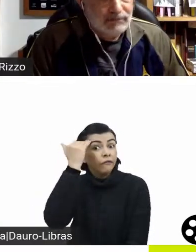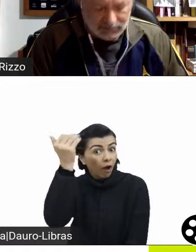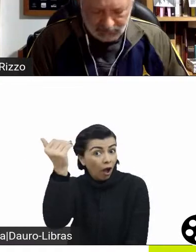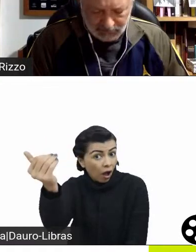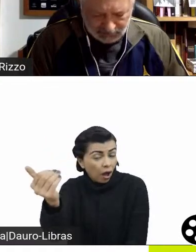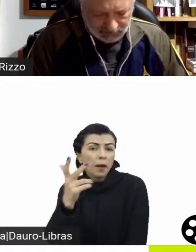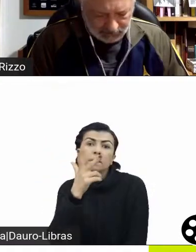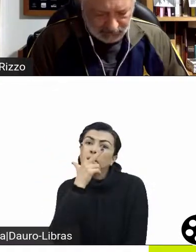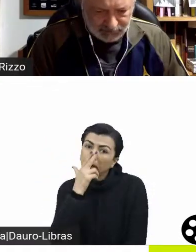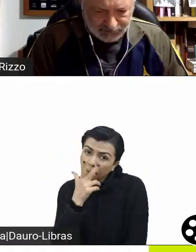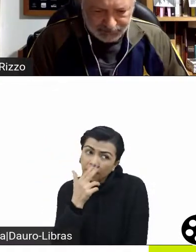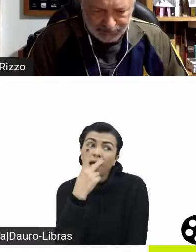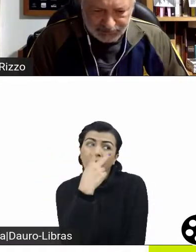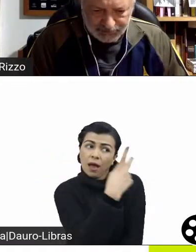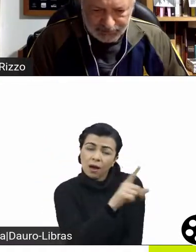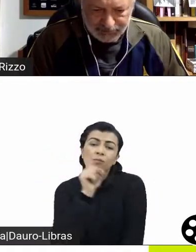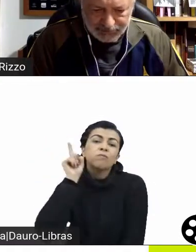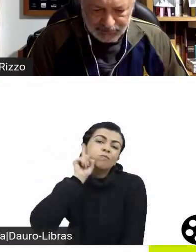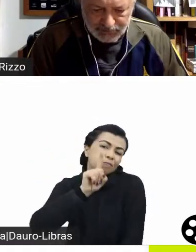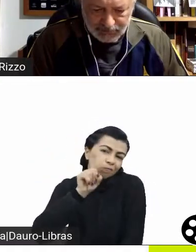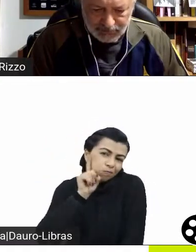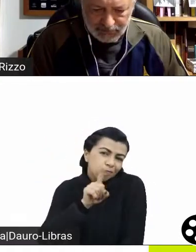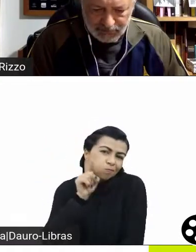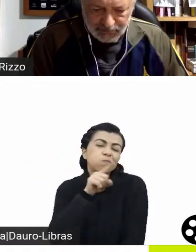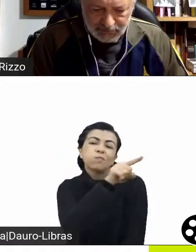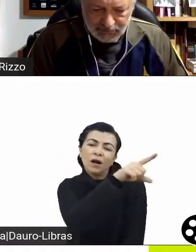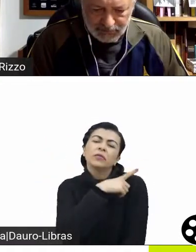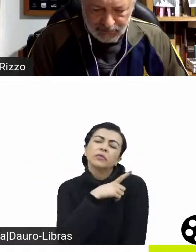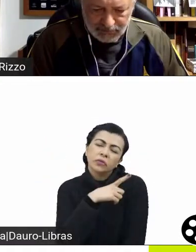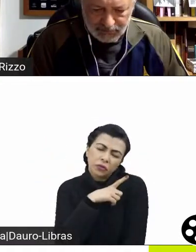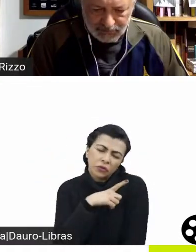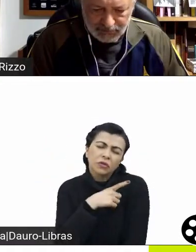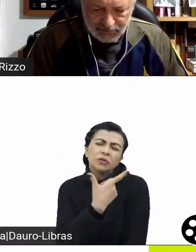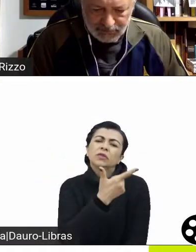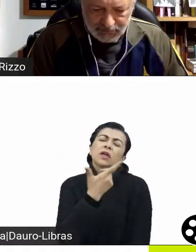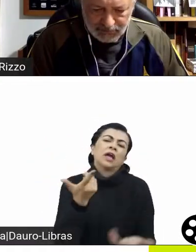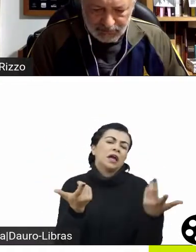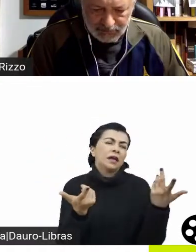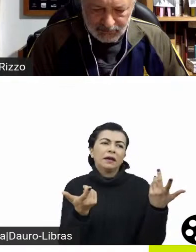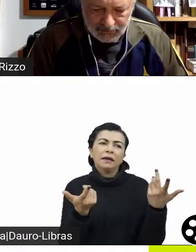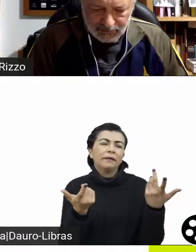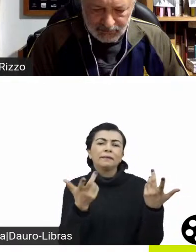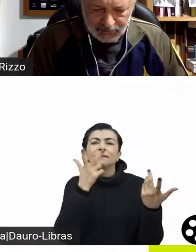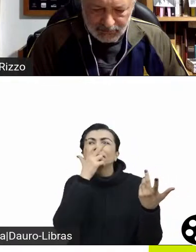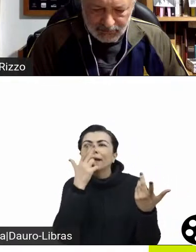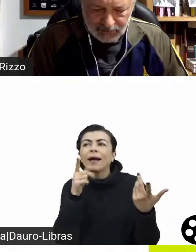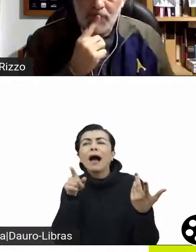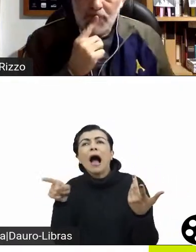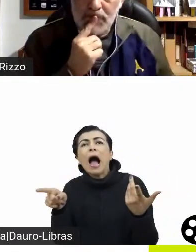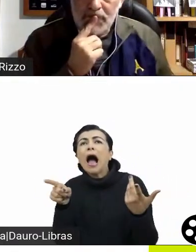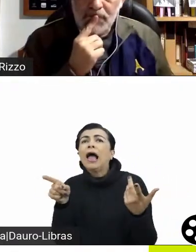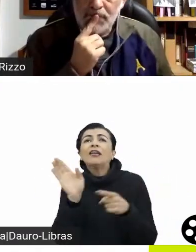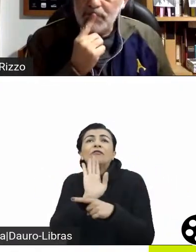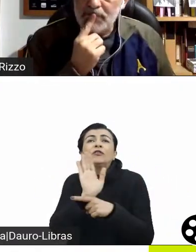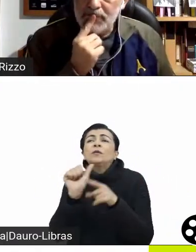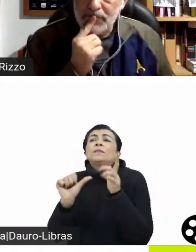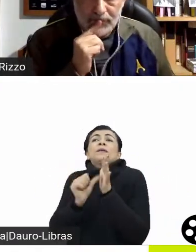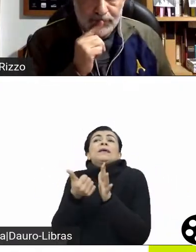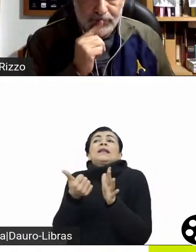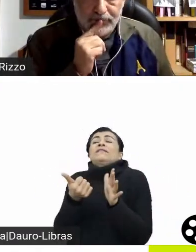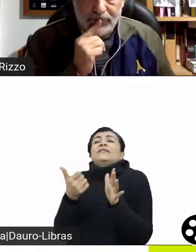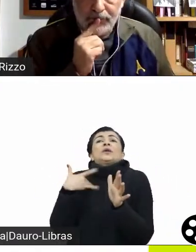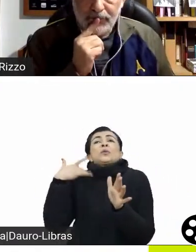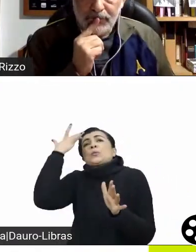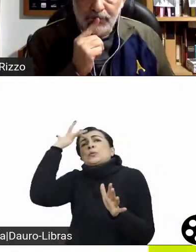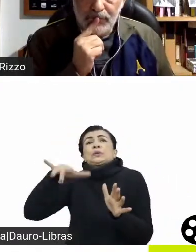já é um filme que ele já tem um estopo, ele não é mais, não tem mais aquela pressão do primeiro filme, ele já fez sucesso, ele já